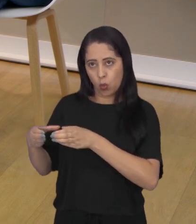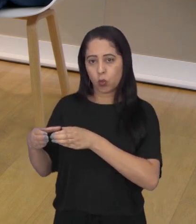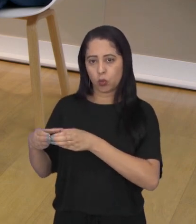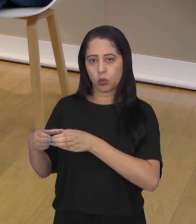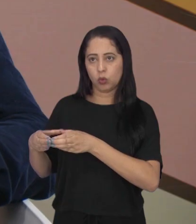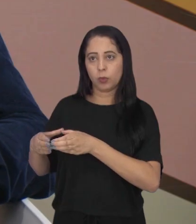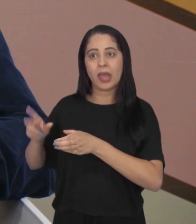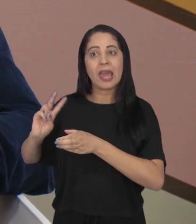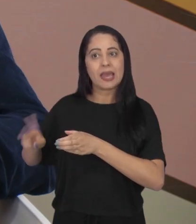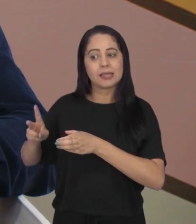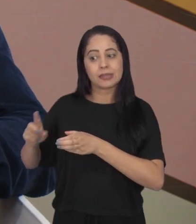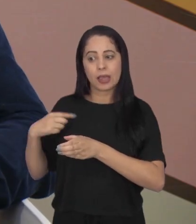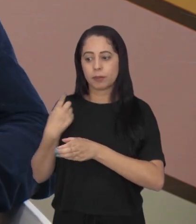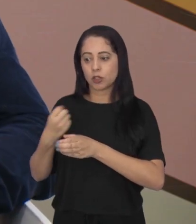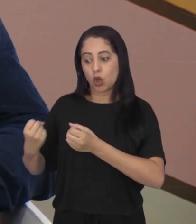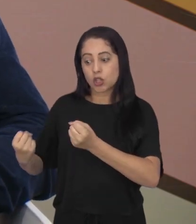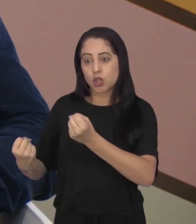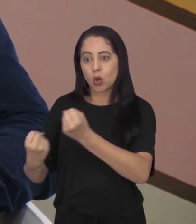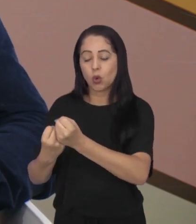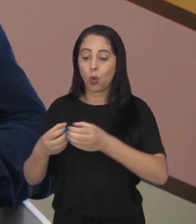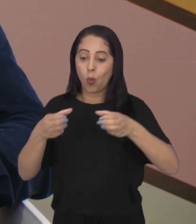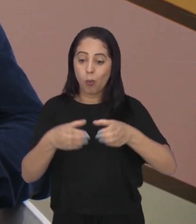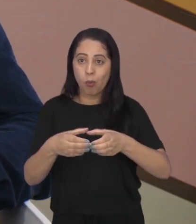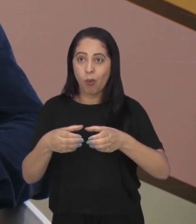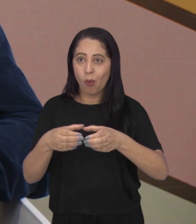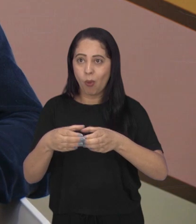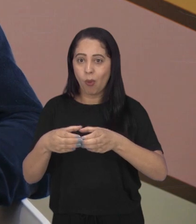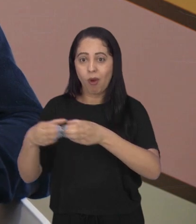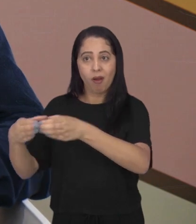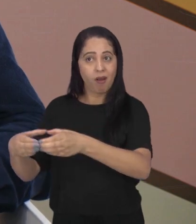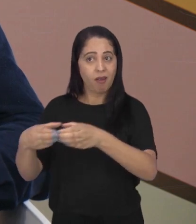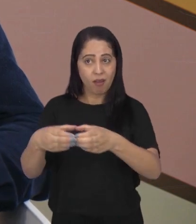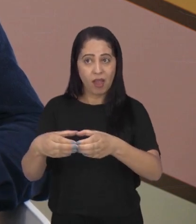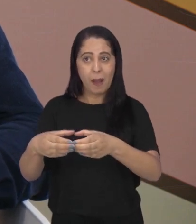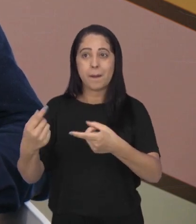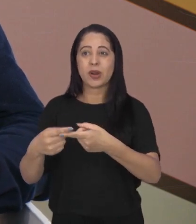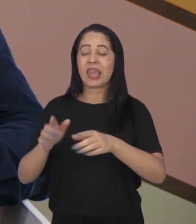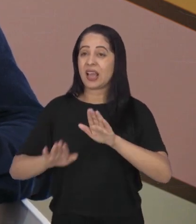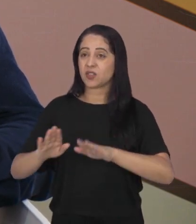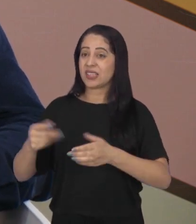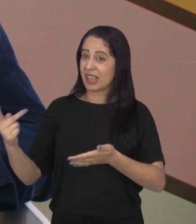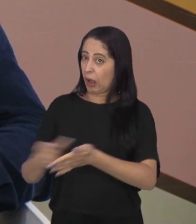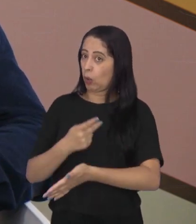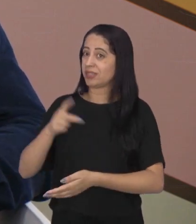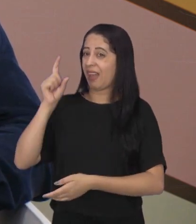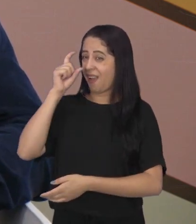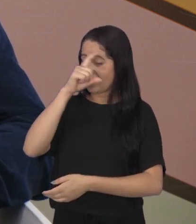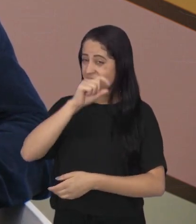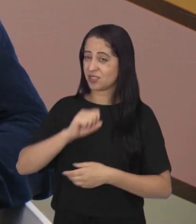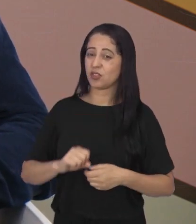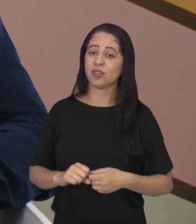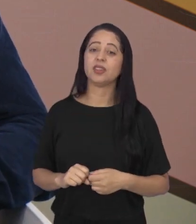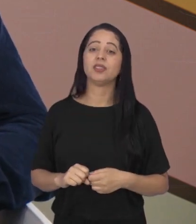e muitas vezes a gente presta esse suporte ali ao parceiro, ao colega, que está em uma situação que é muito difícil.